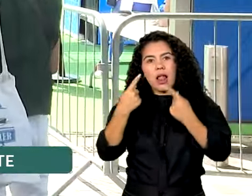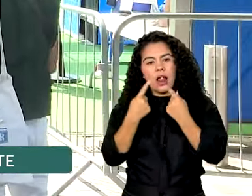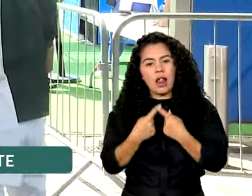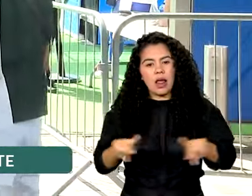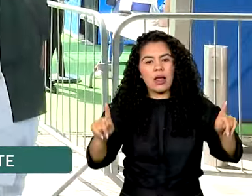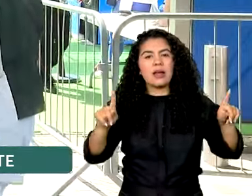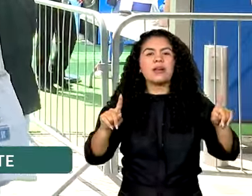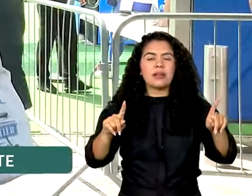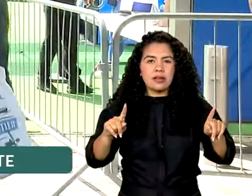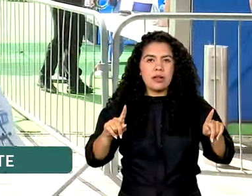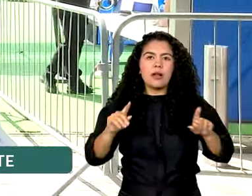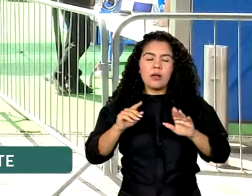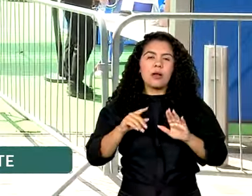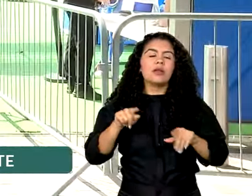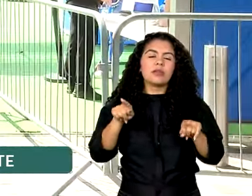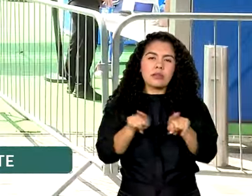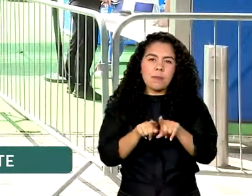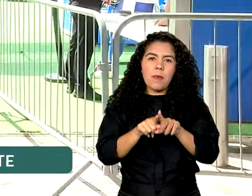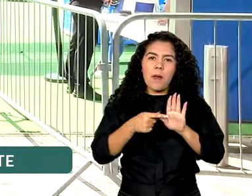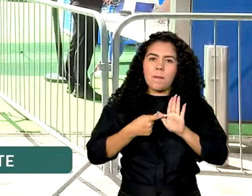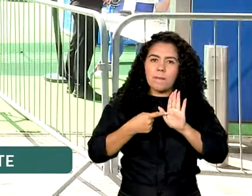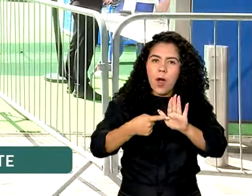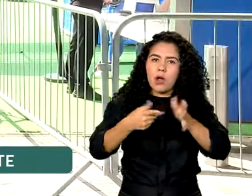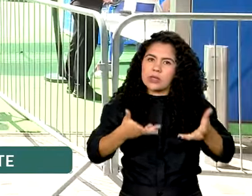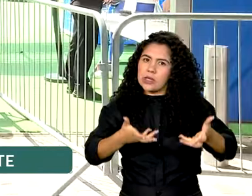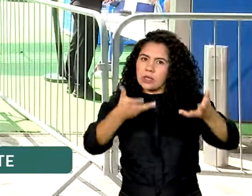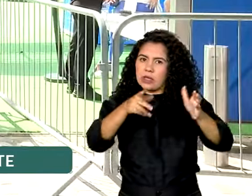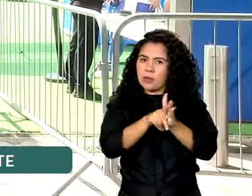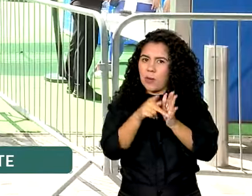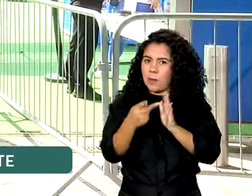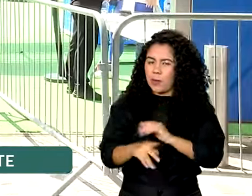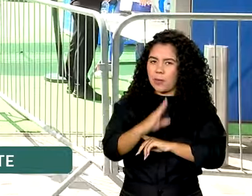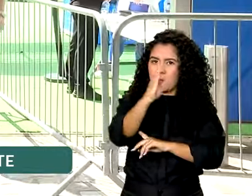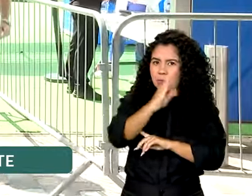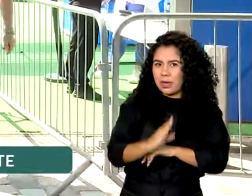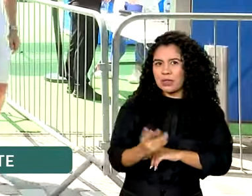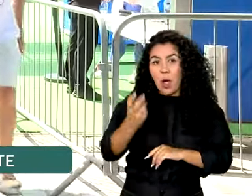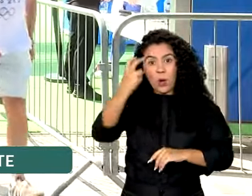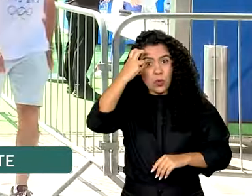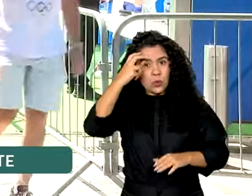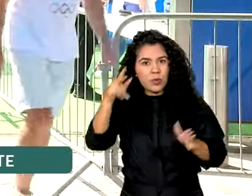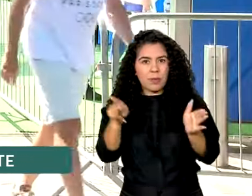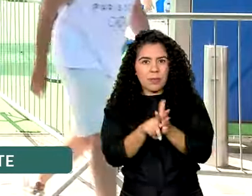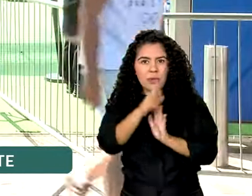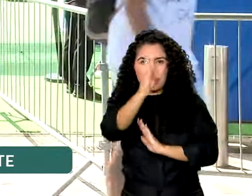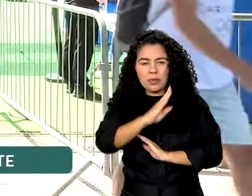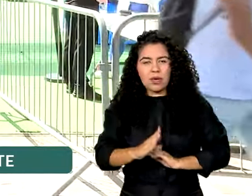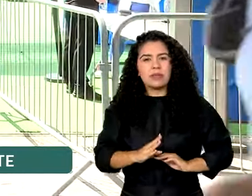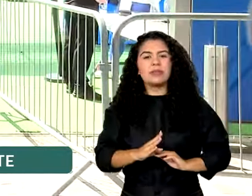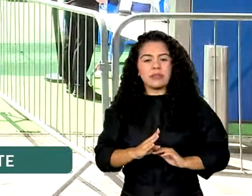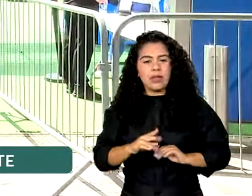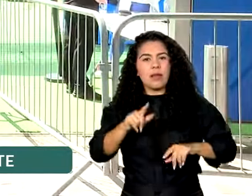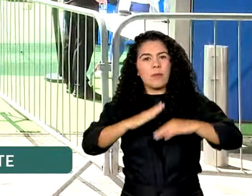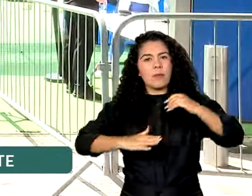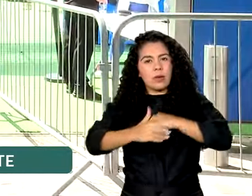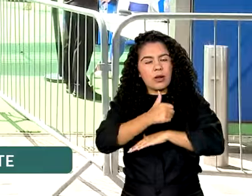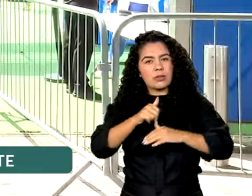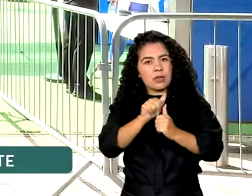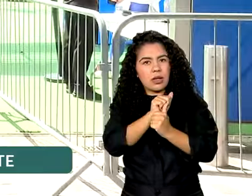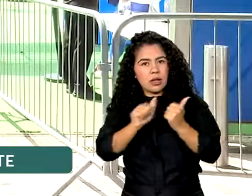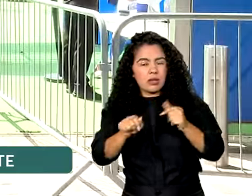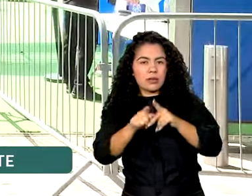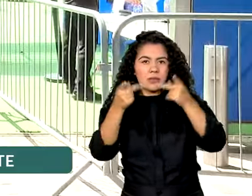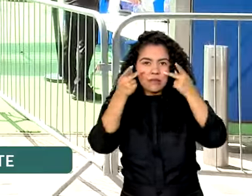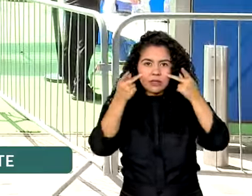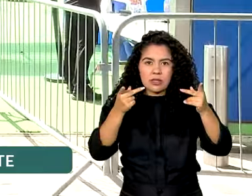aqui na França. Além de mostrar as riquezas brasileiras para o mundo, atletas, visitantes e personalidades